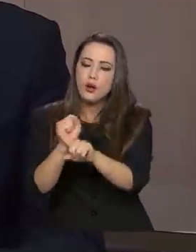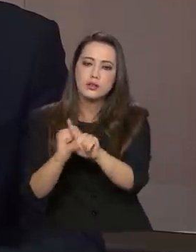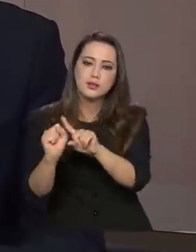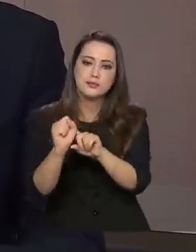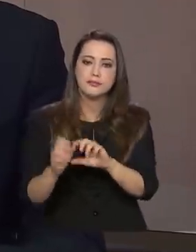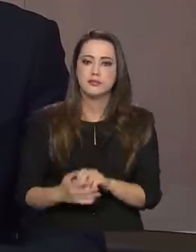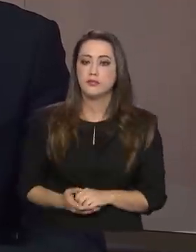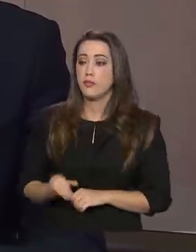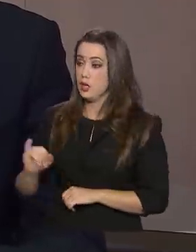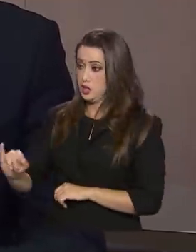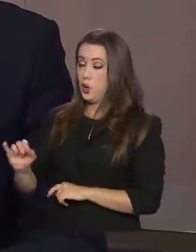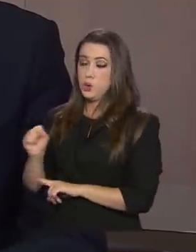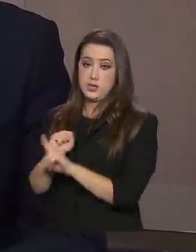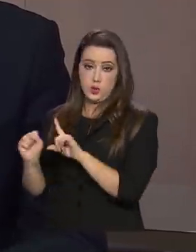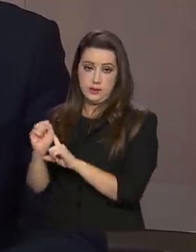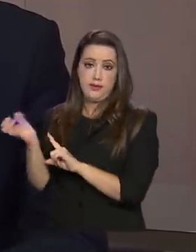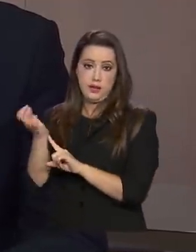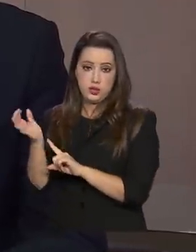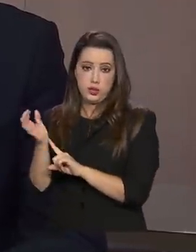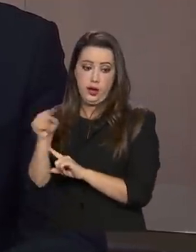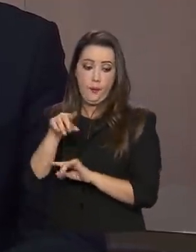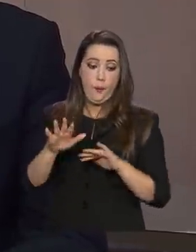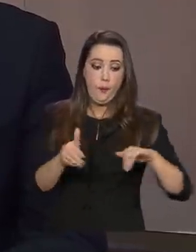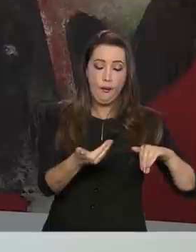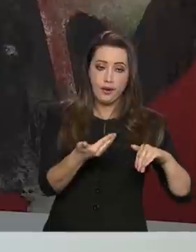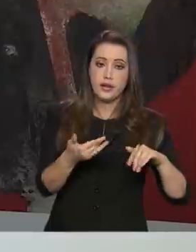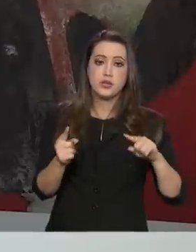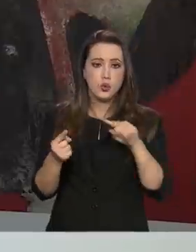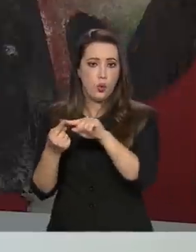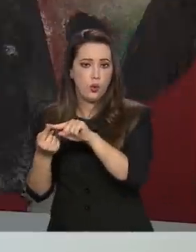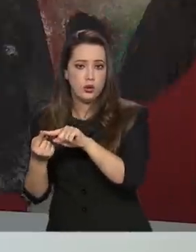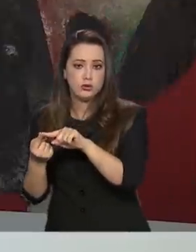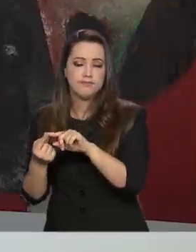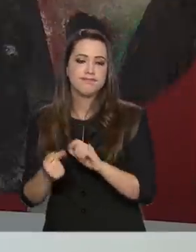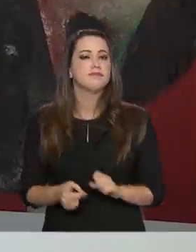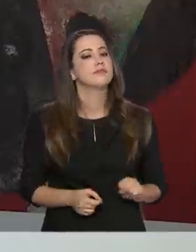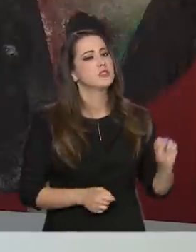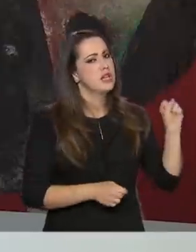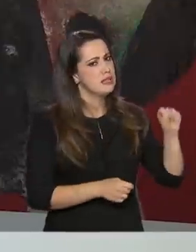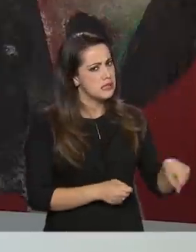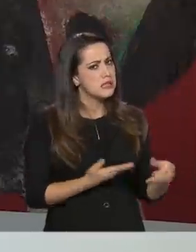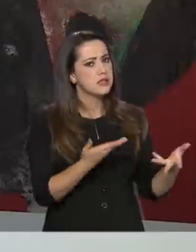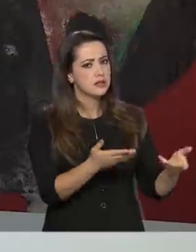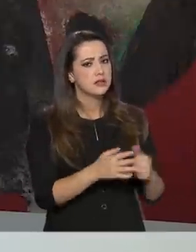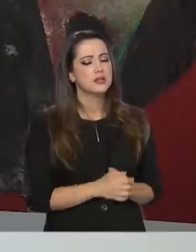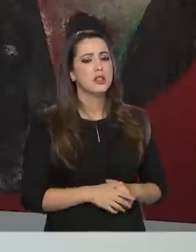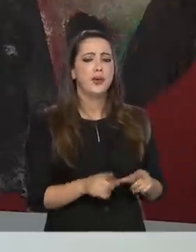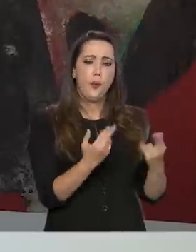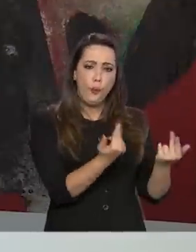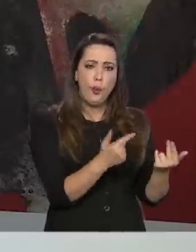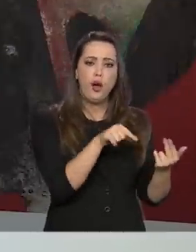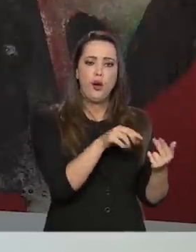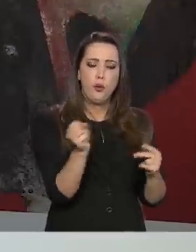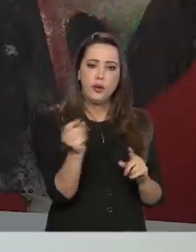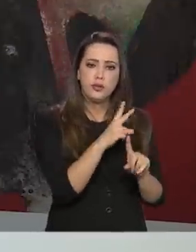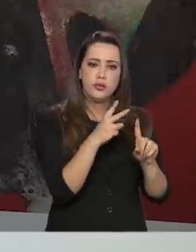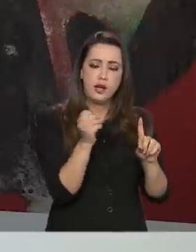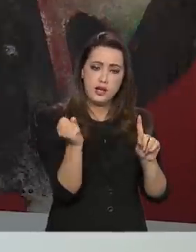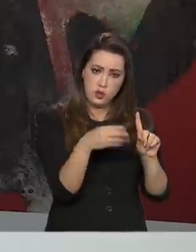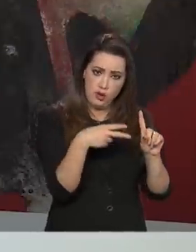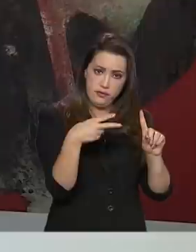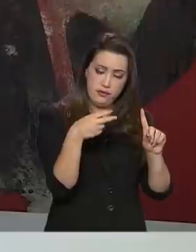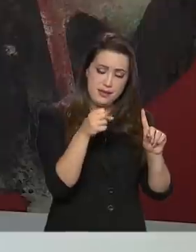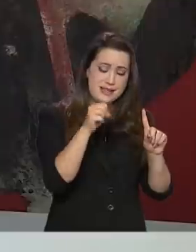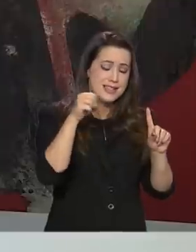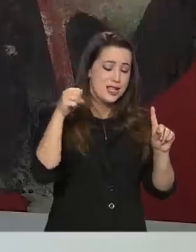consenso na sociedade, o Congresso reage a esse consenso. Exato. A reforma da Previdência também foi assim, era algo que parecia